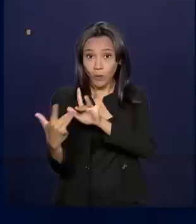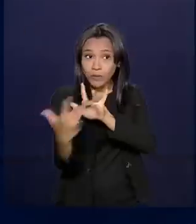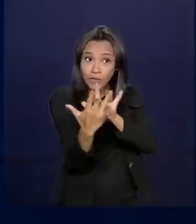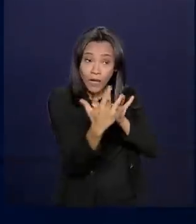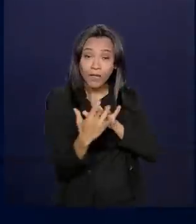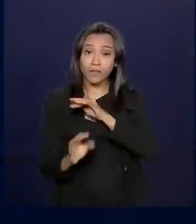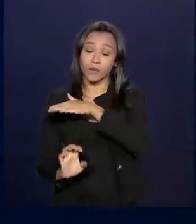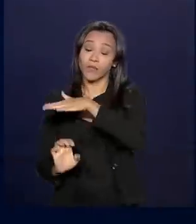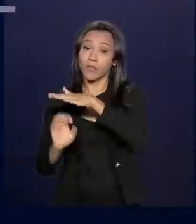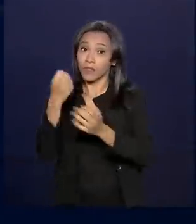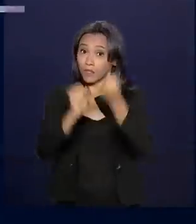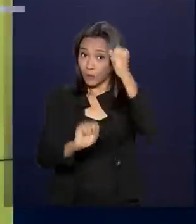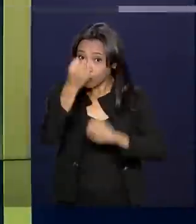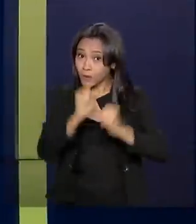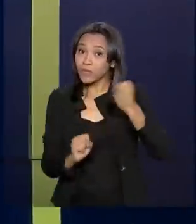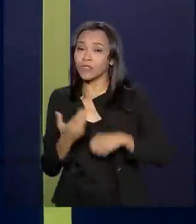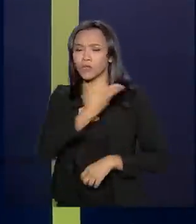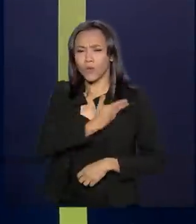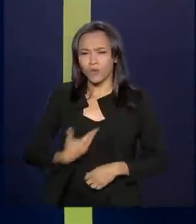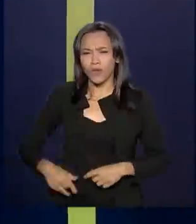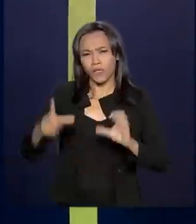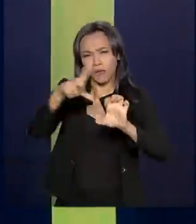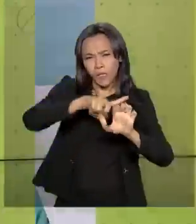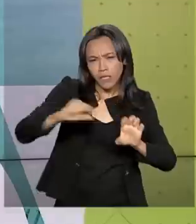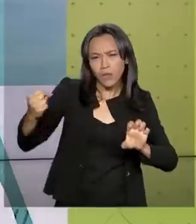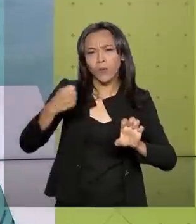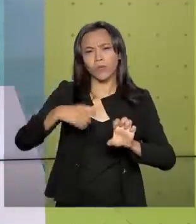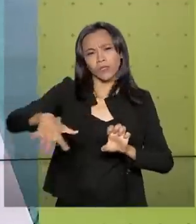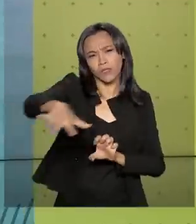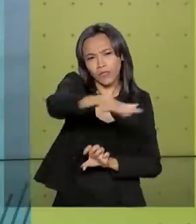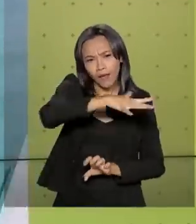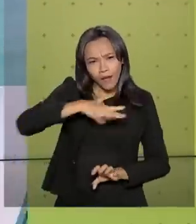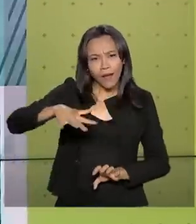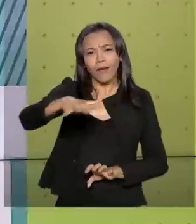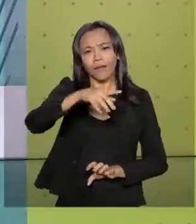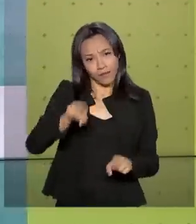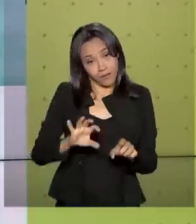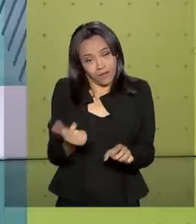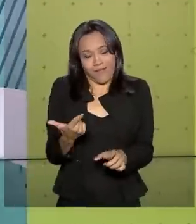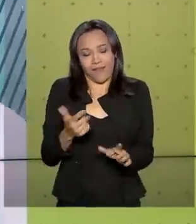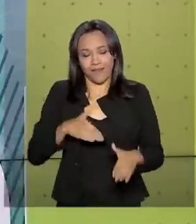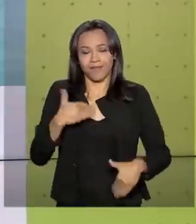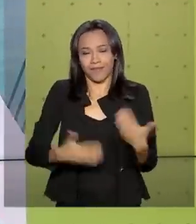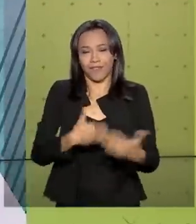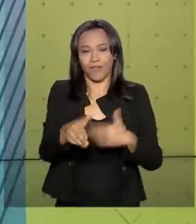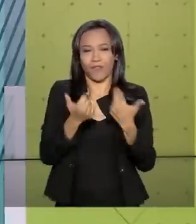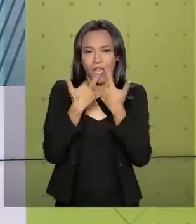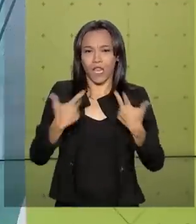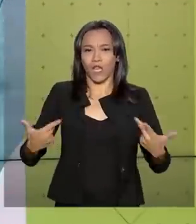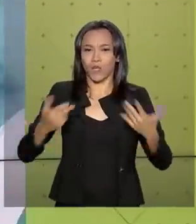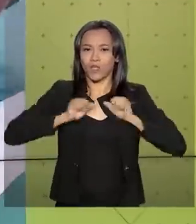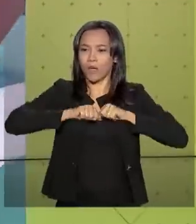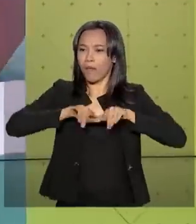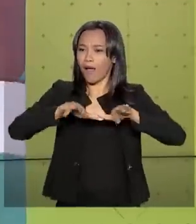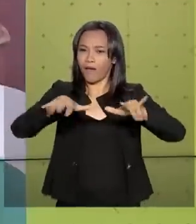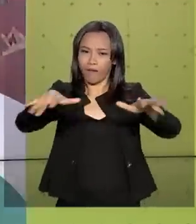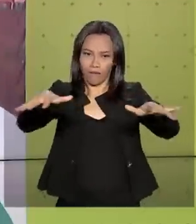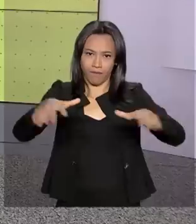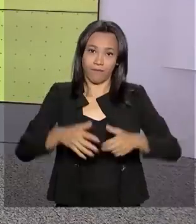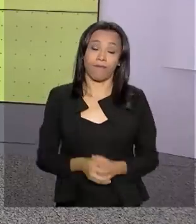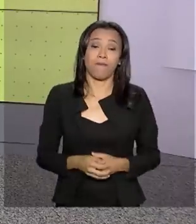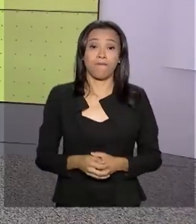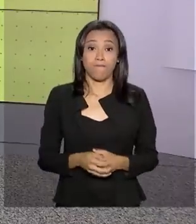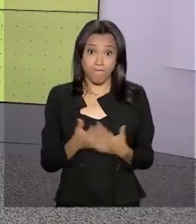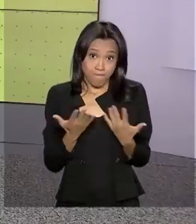indústrias, governos, empreendedores e investidores, além, é claro, de desenvolver e disseminar novas tecnologias.